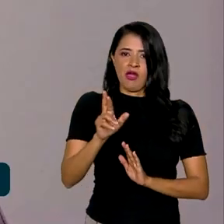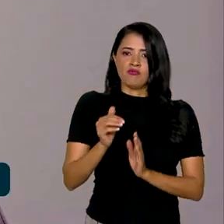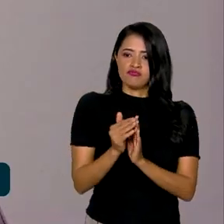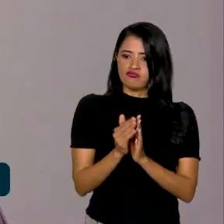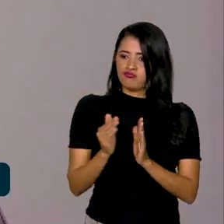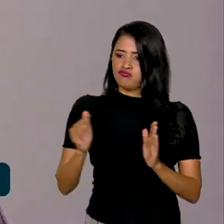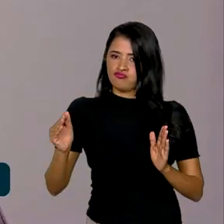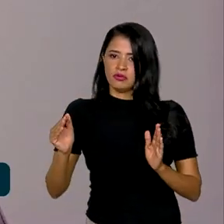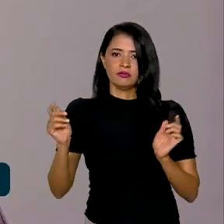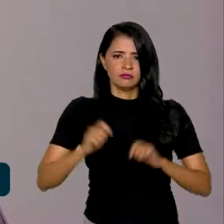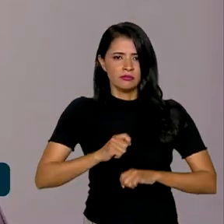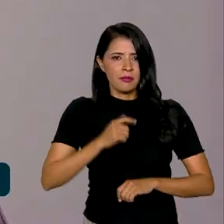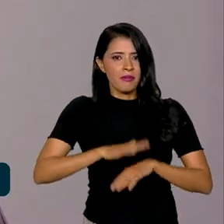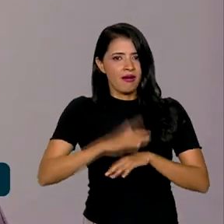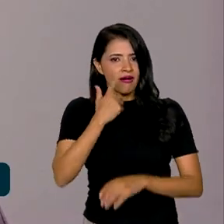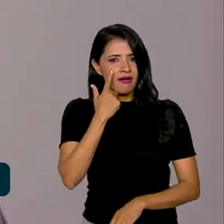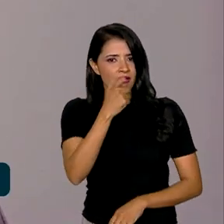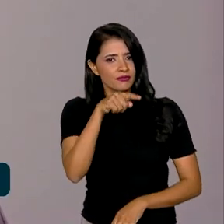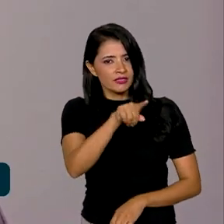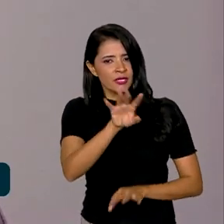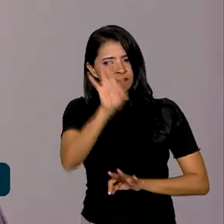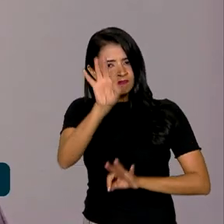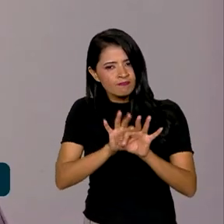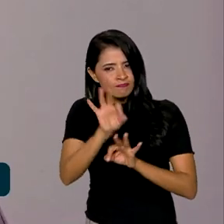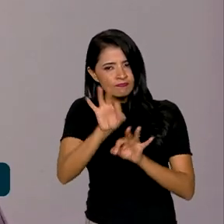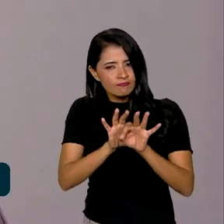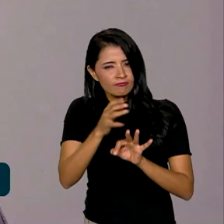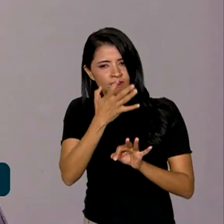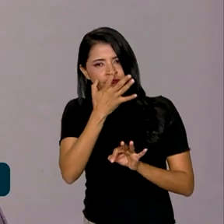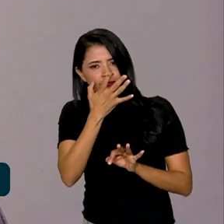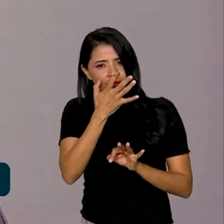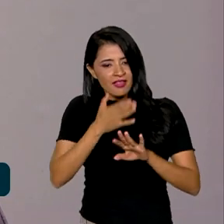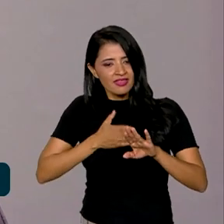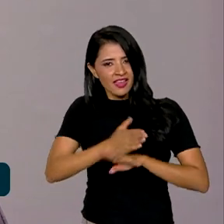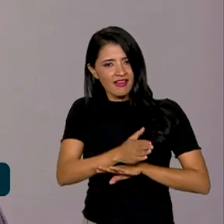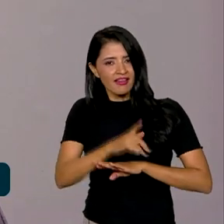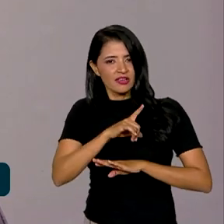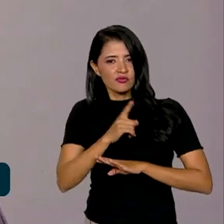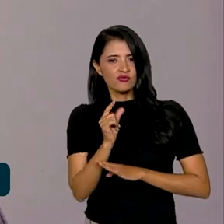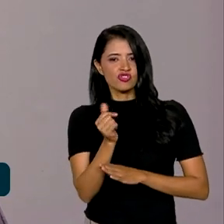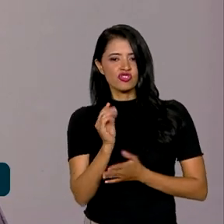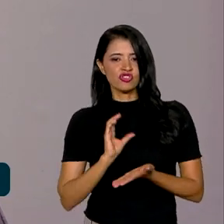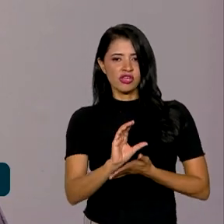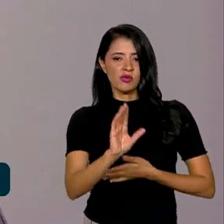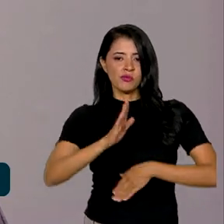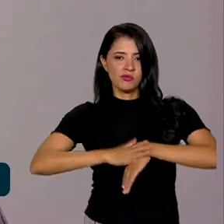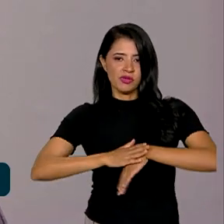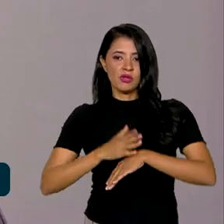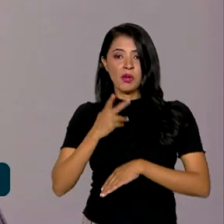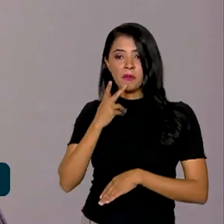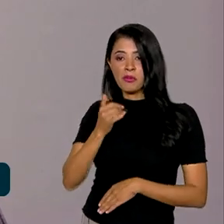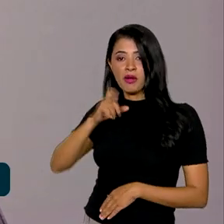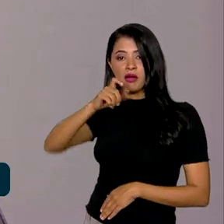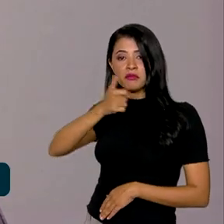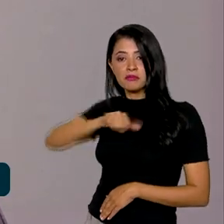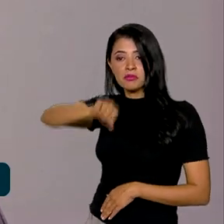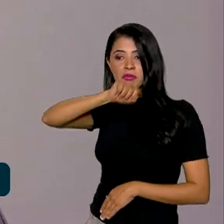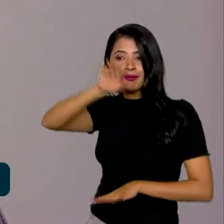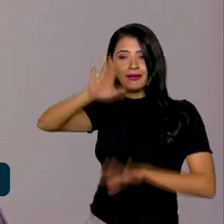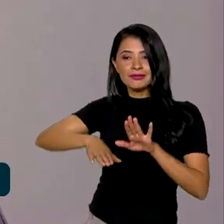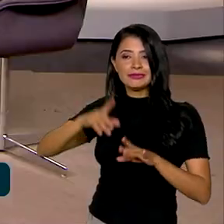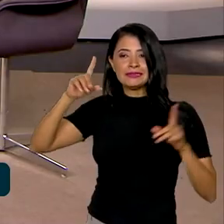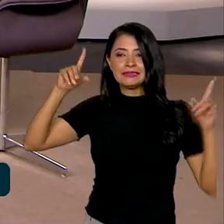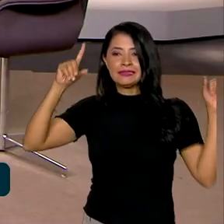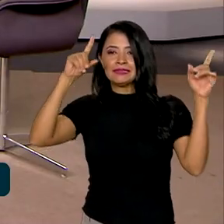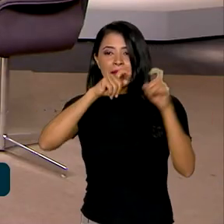E o mais interessante é que você programa a entrada desse recurso num momento em que os pais, às vezes, têm dificuldade mesmo